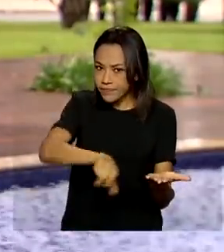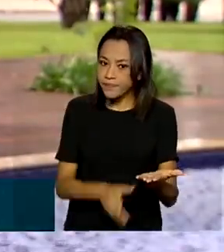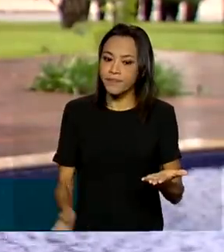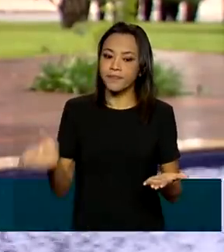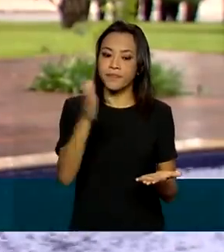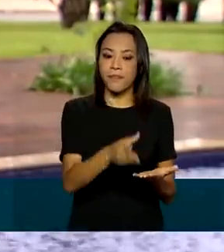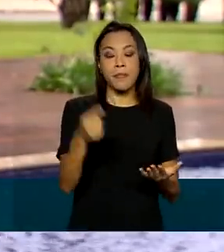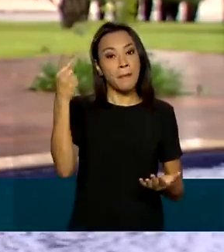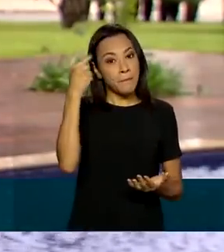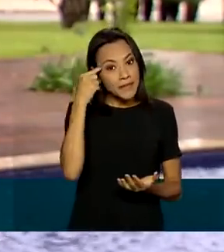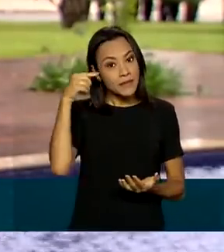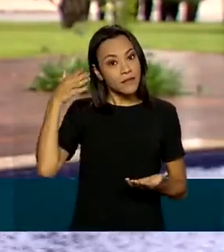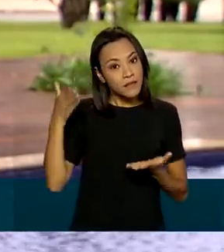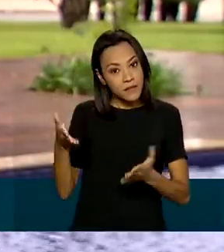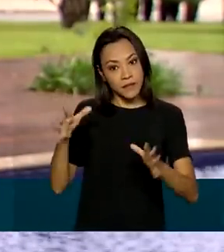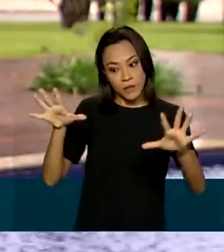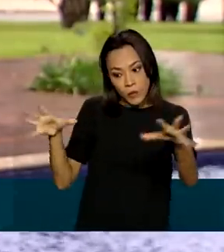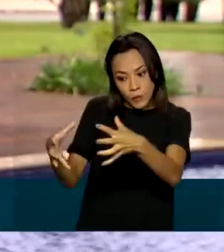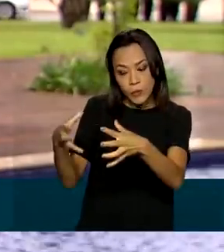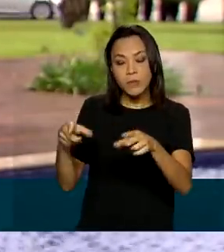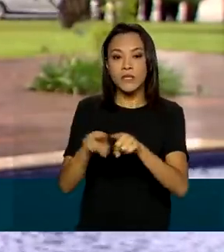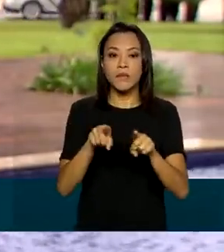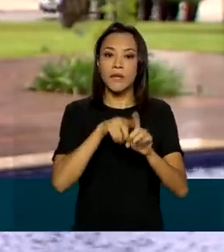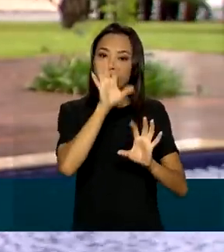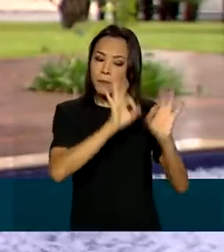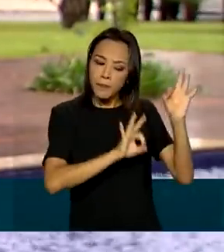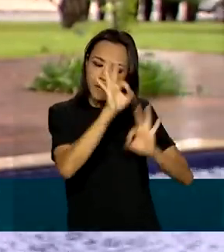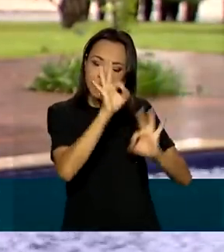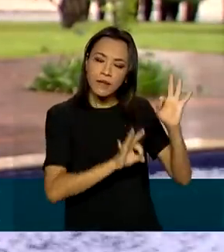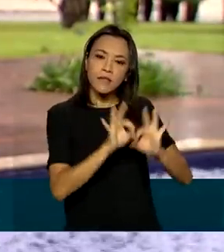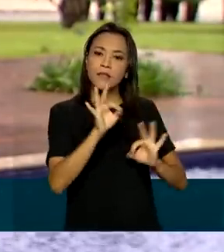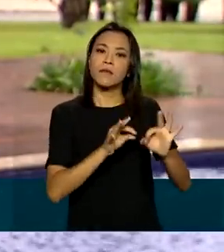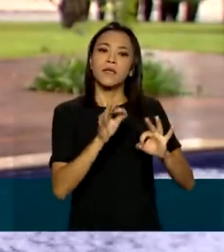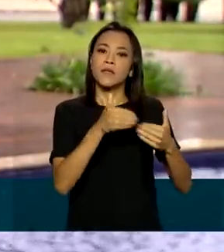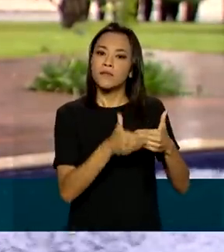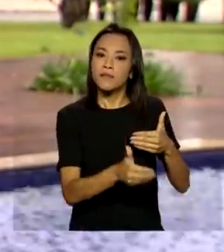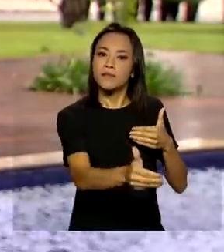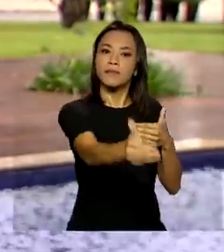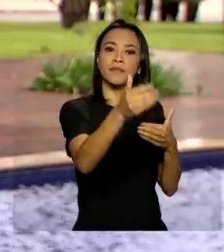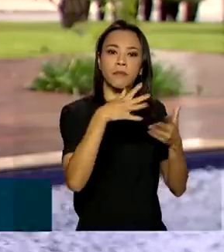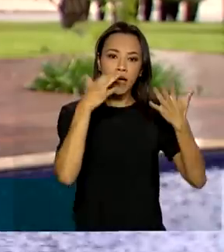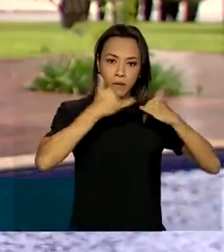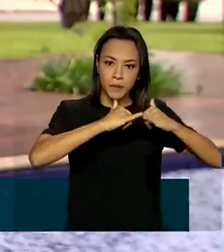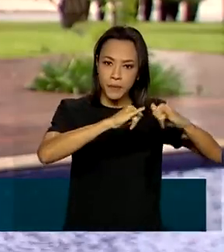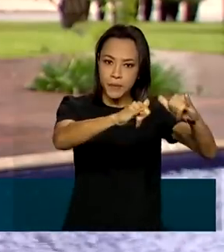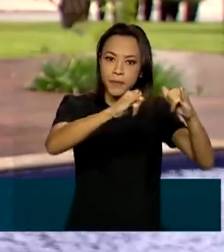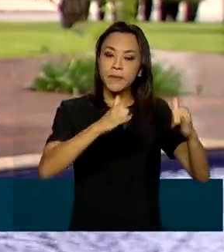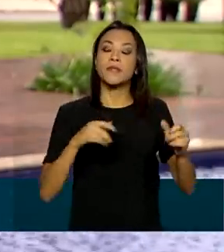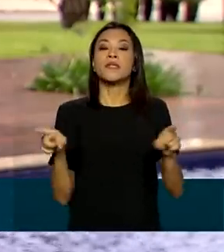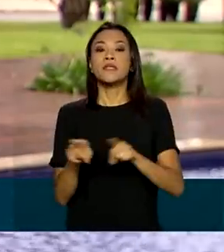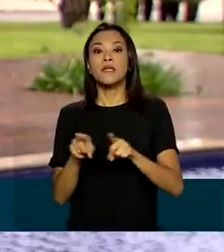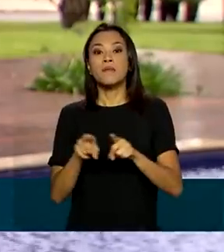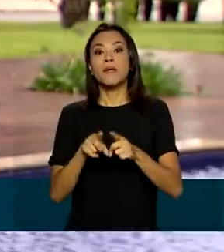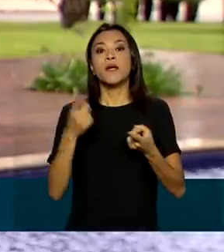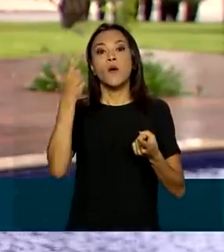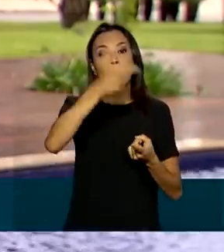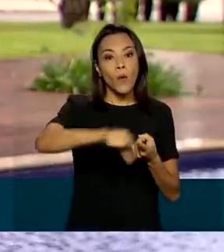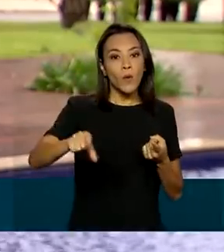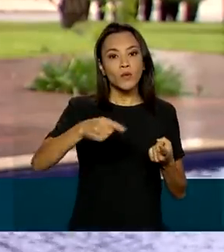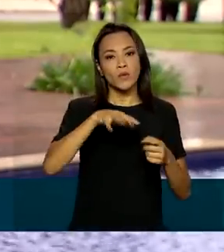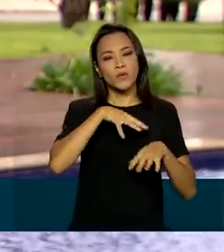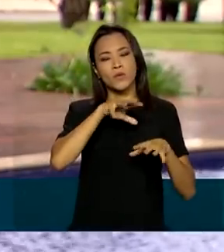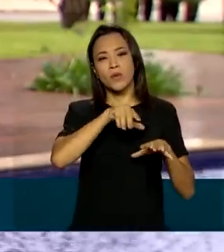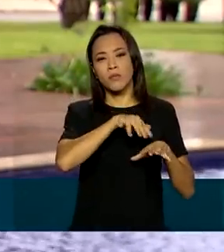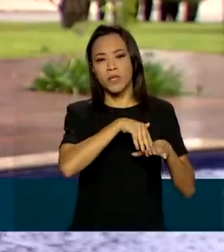nesse público e também no planejamento feito para a geração de energia em hidrelétricas e viabilidade do transporte